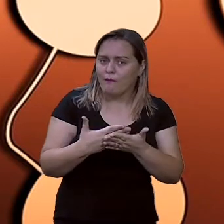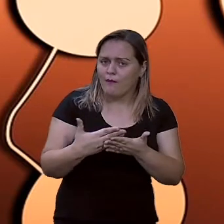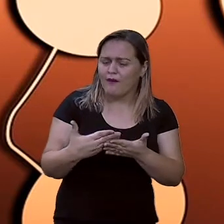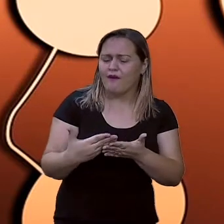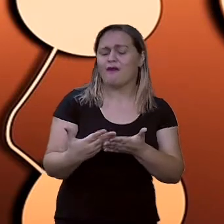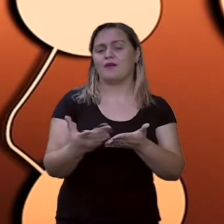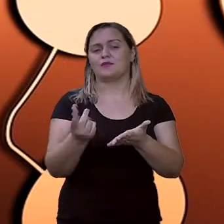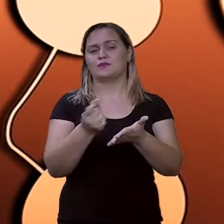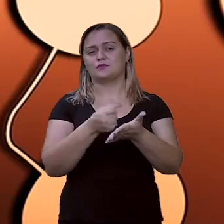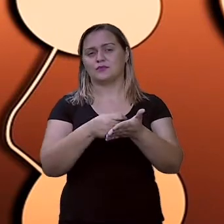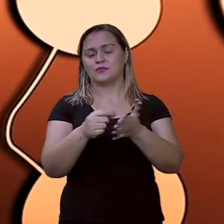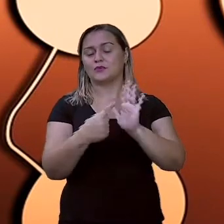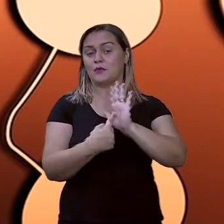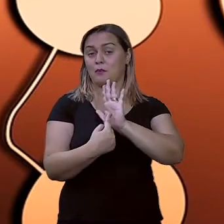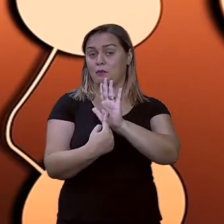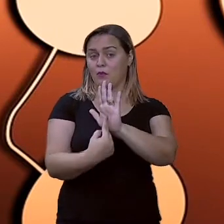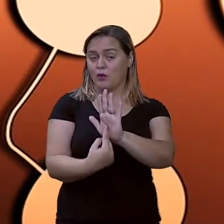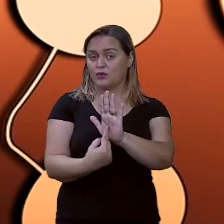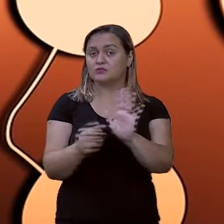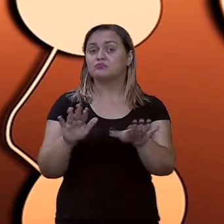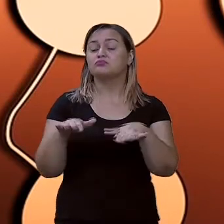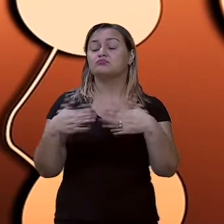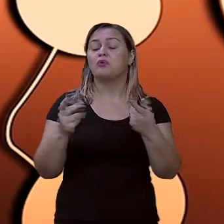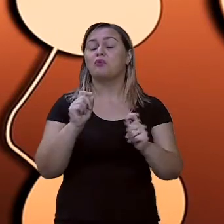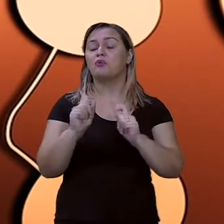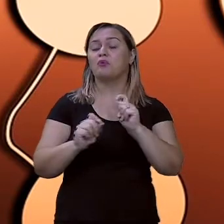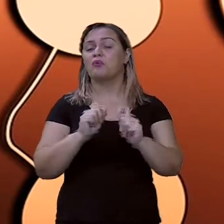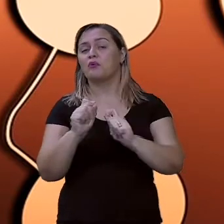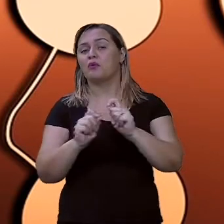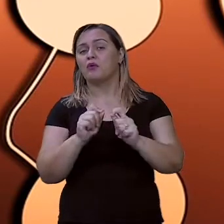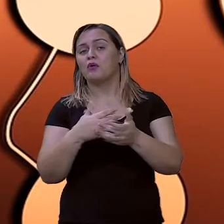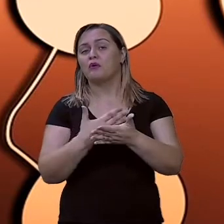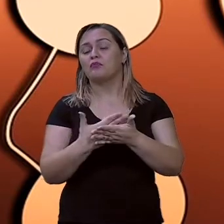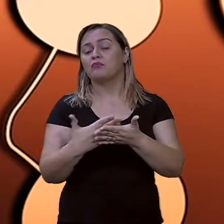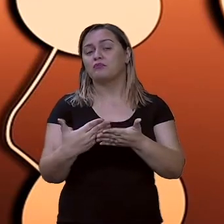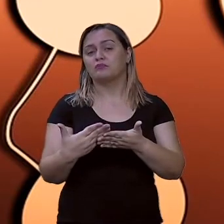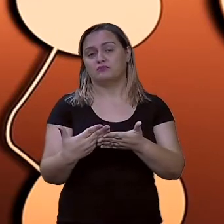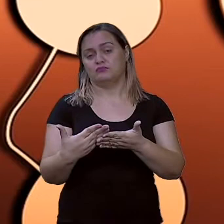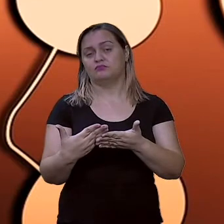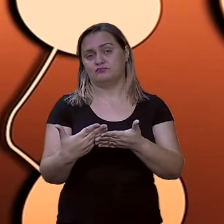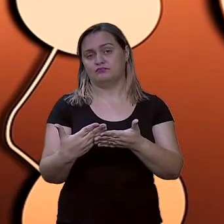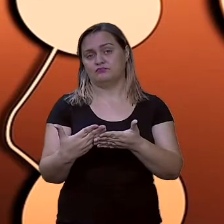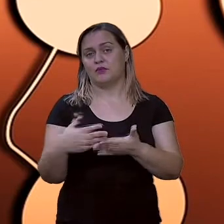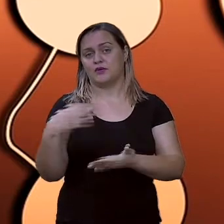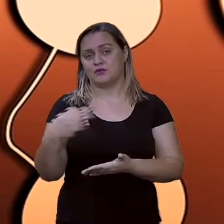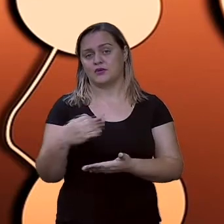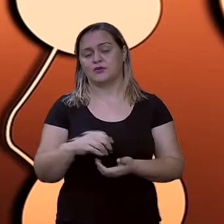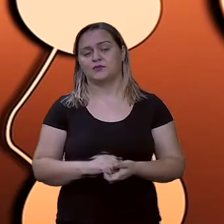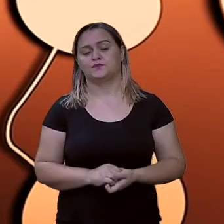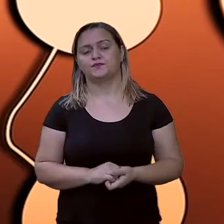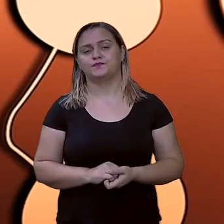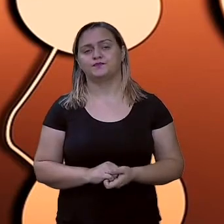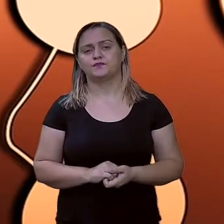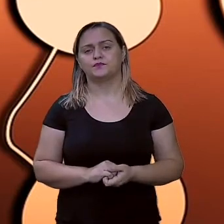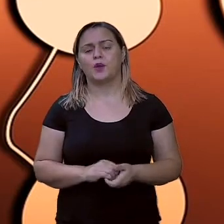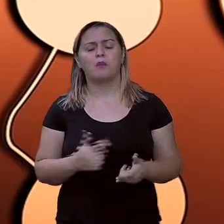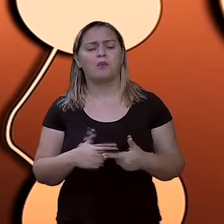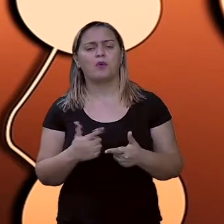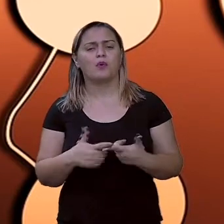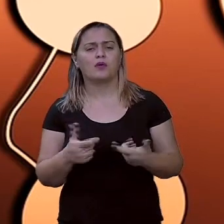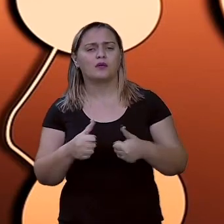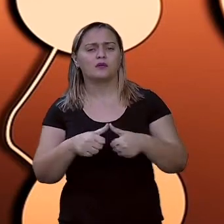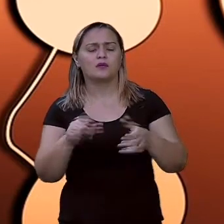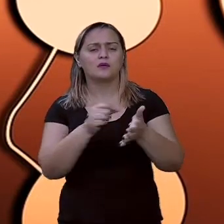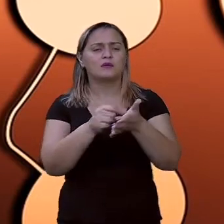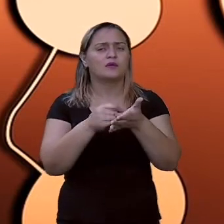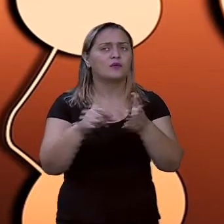onde você apresenta o tema, expõe o que pensa sobre esse tema, ou seja, o motivo de estar escrevendo